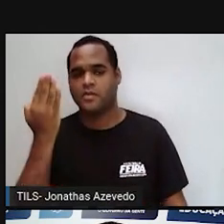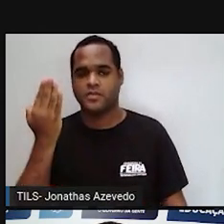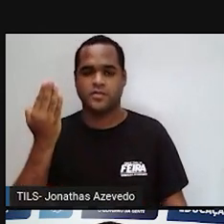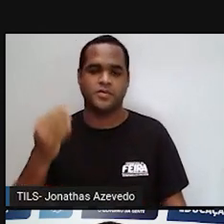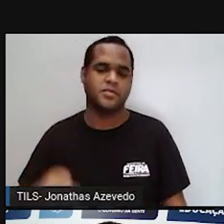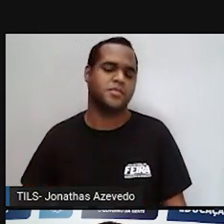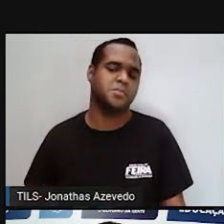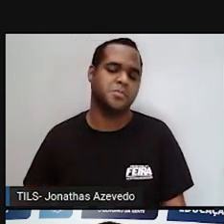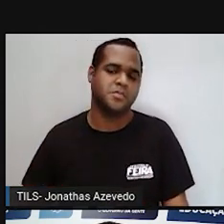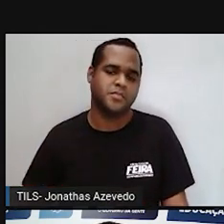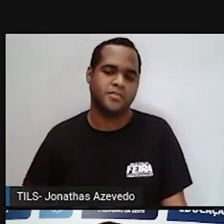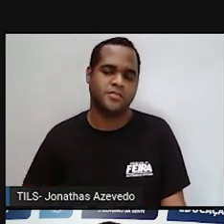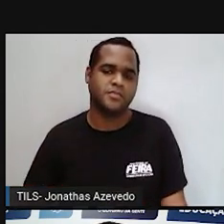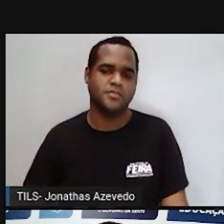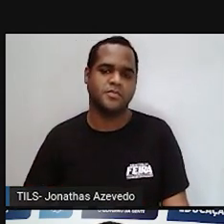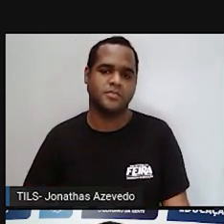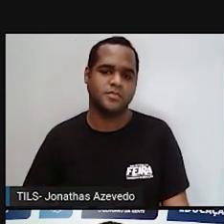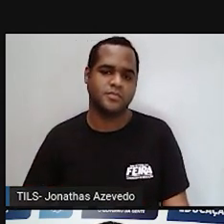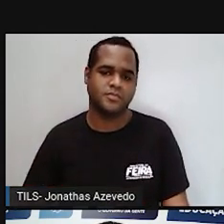ou falsa?